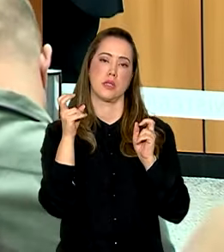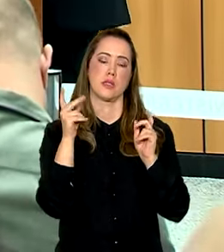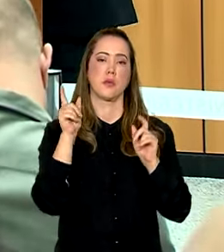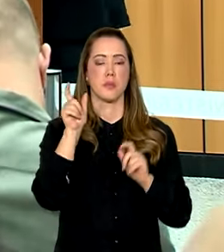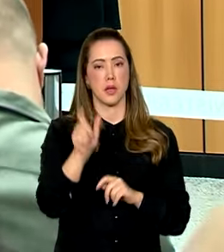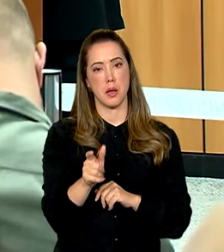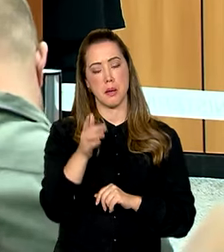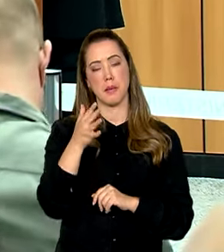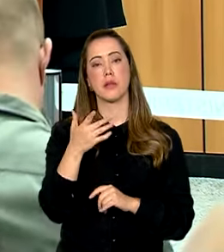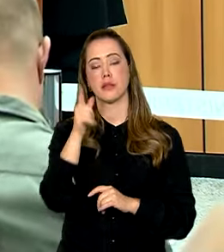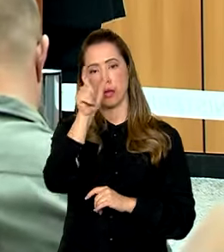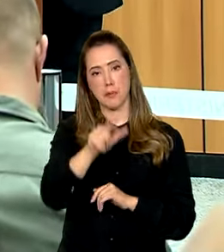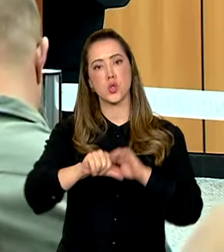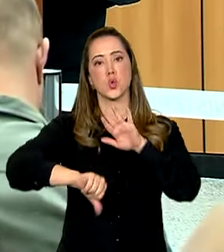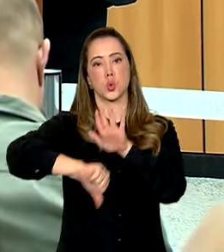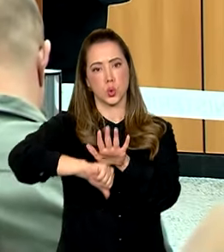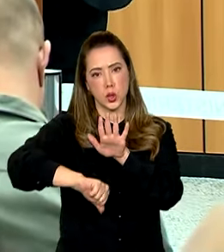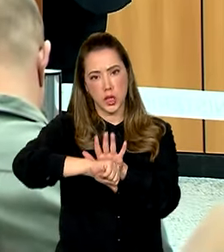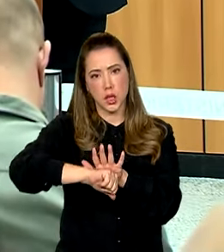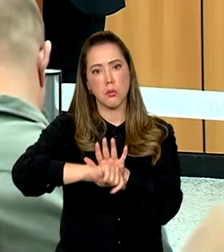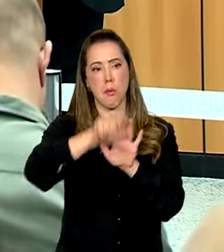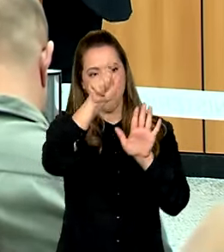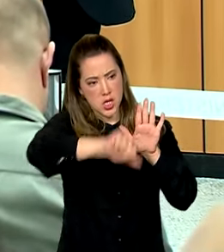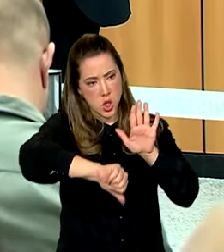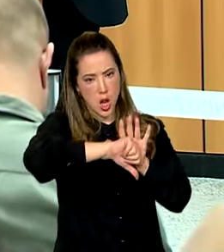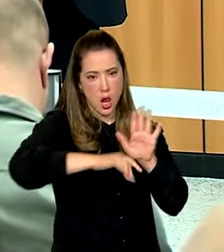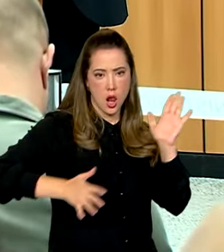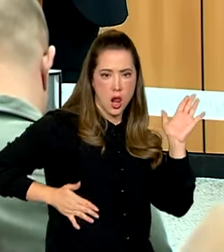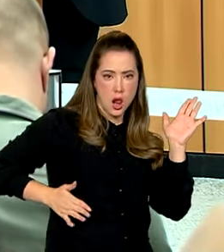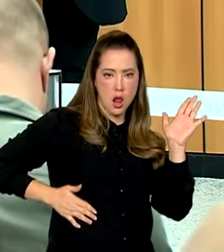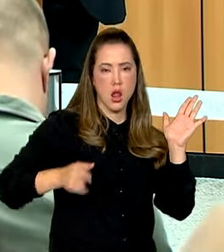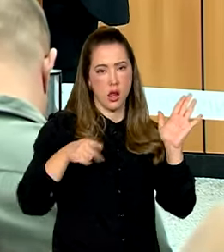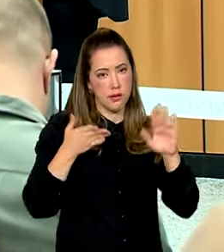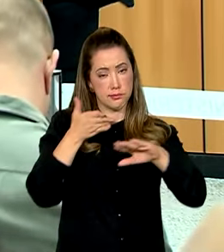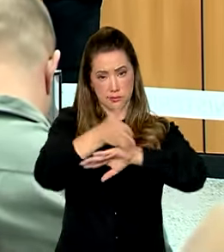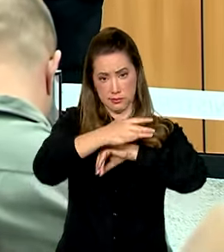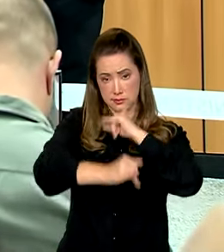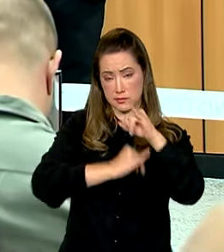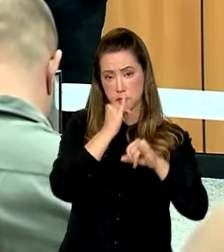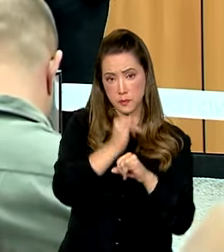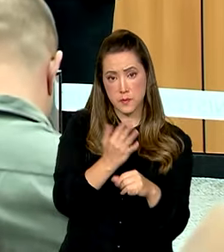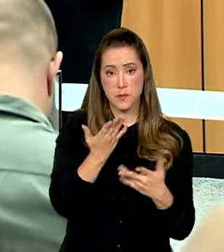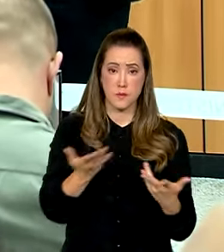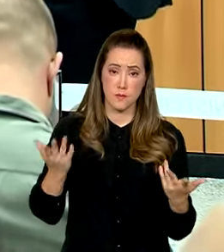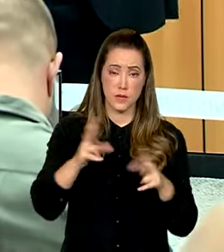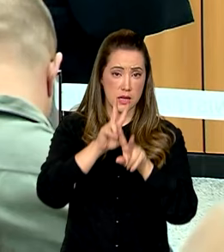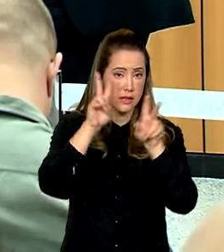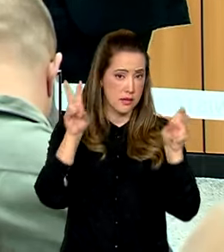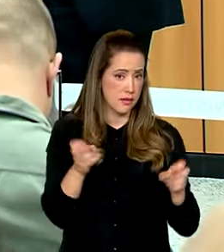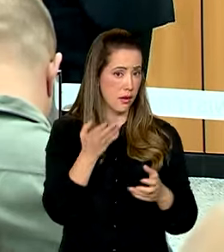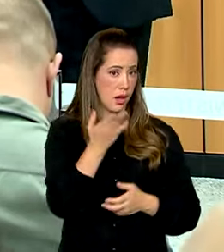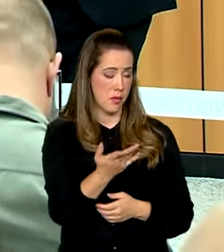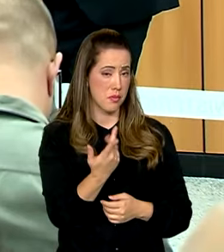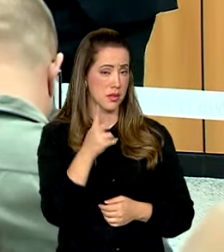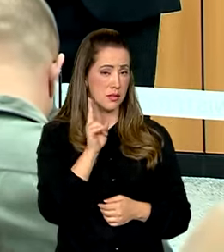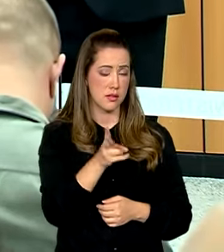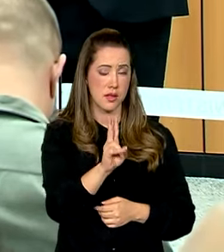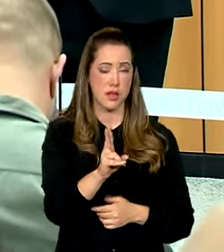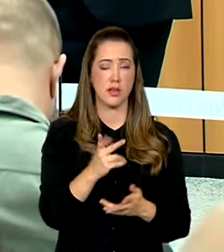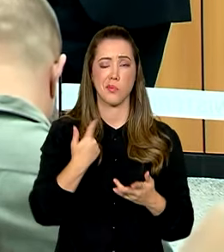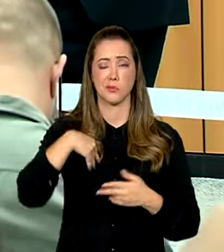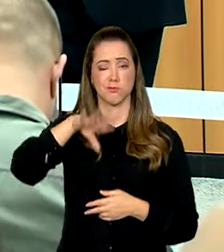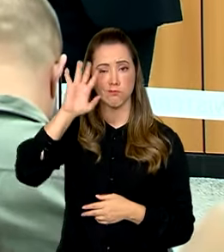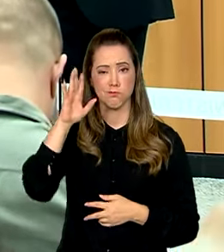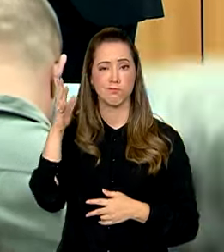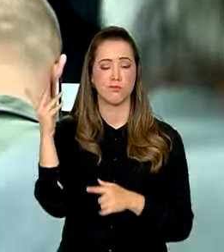presença de criminosos. E esses crimes estão, nesse caso, com uma característica que torna ainda